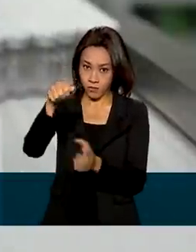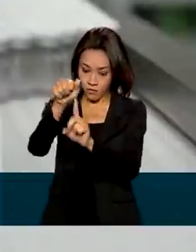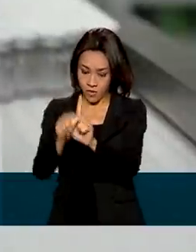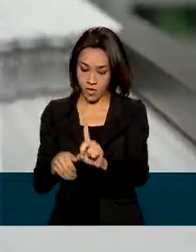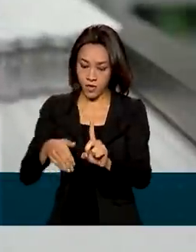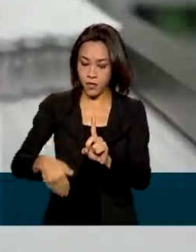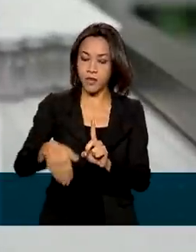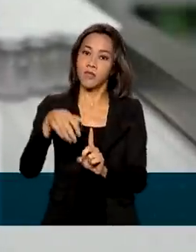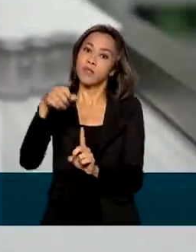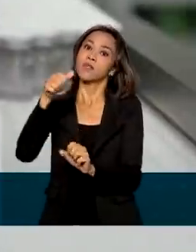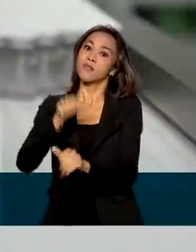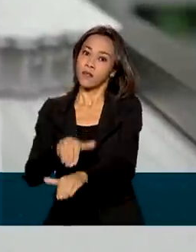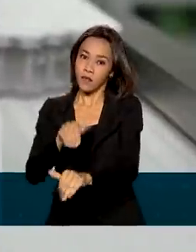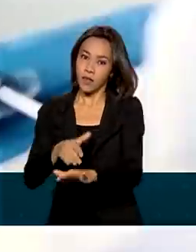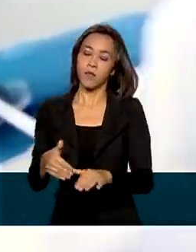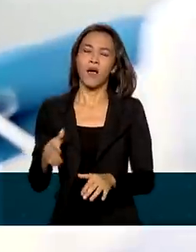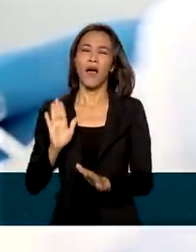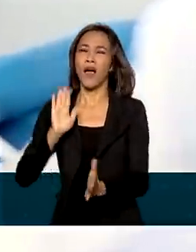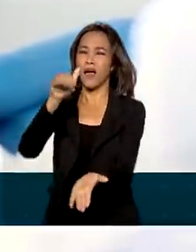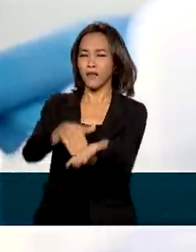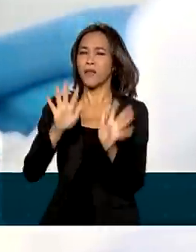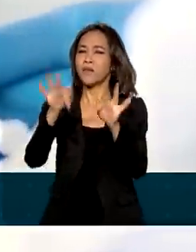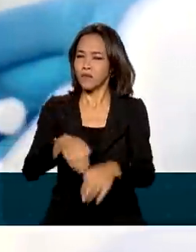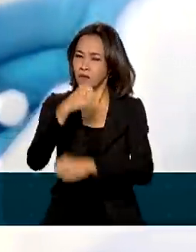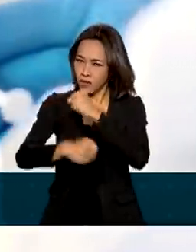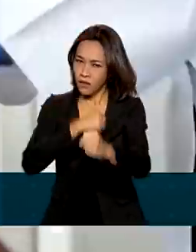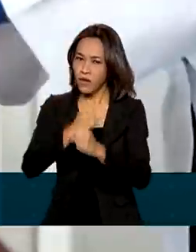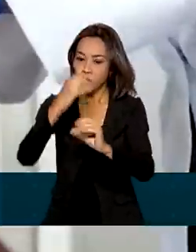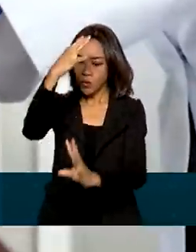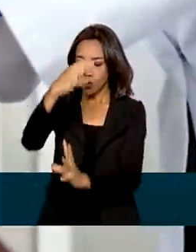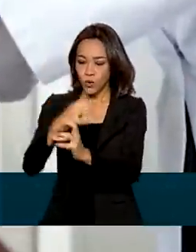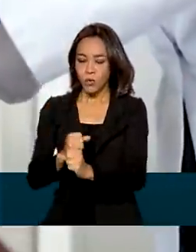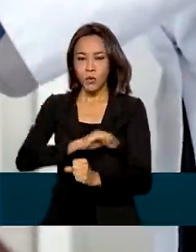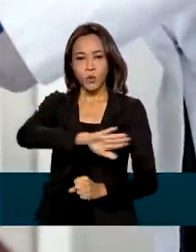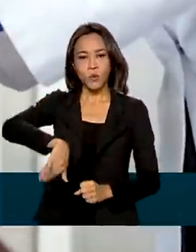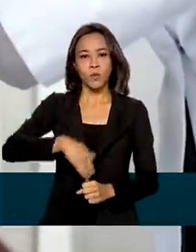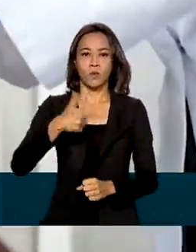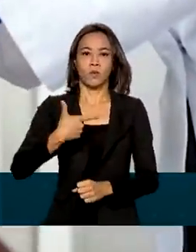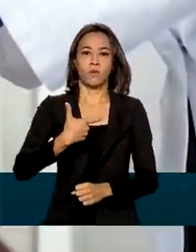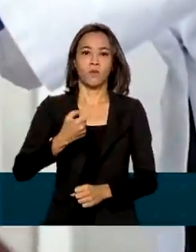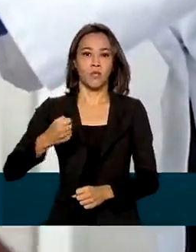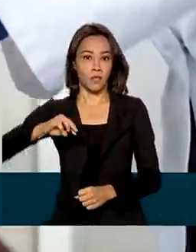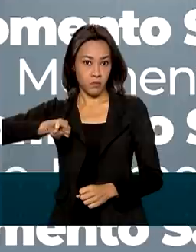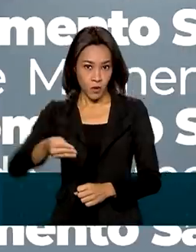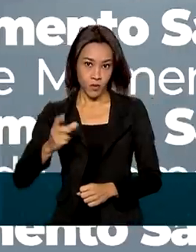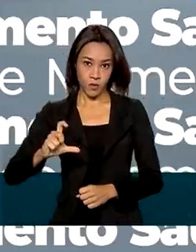previsão é que até o fim do ano, o número de doses totalize 200 milhões.